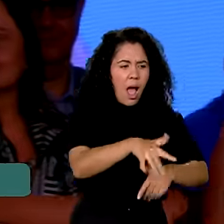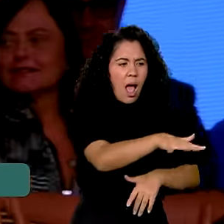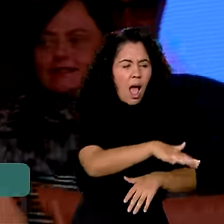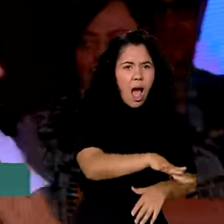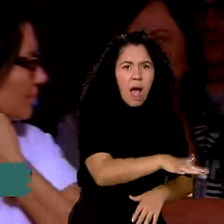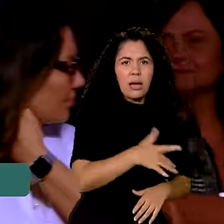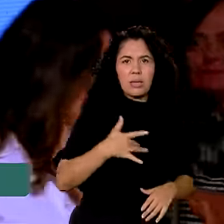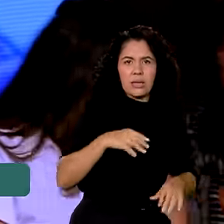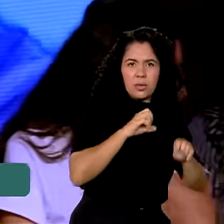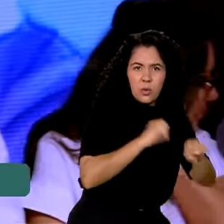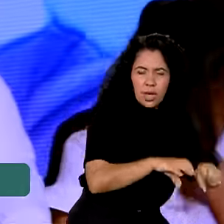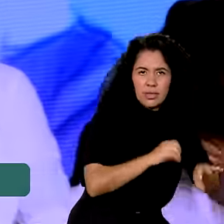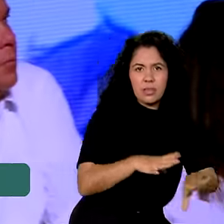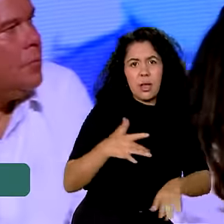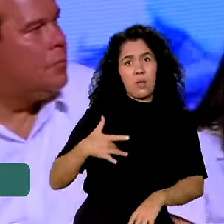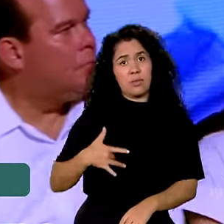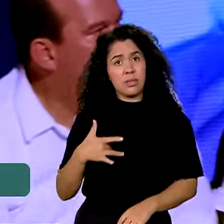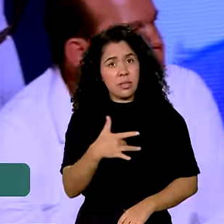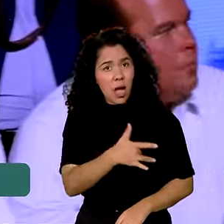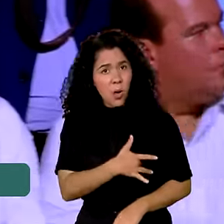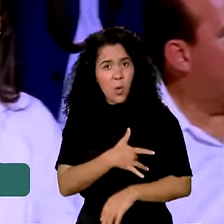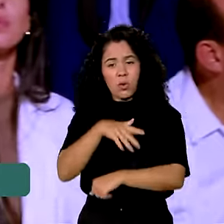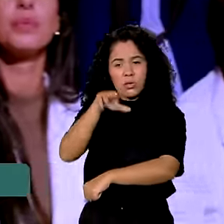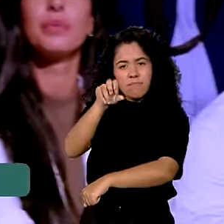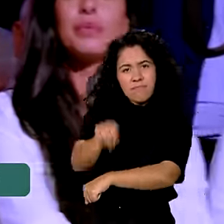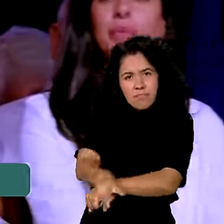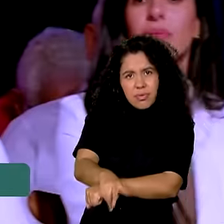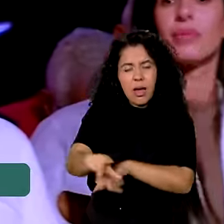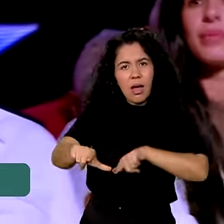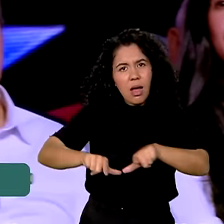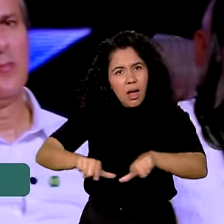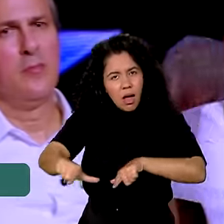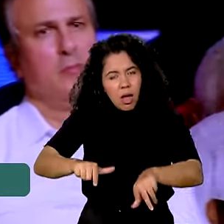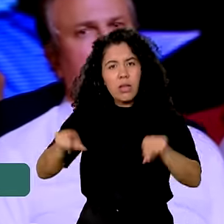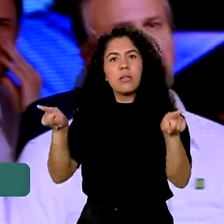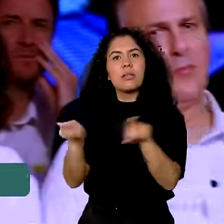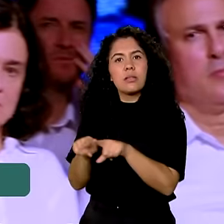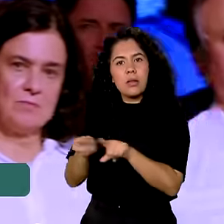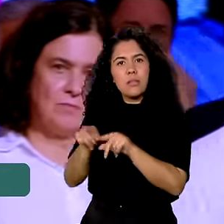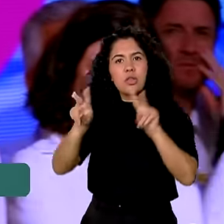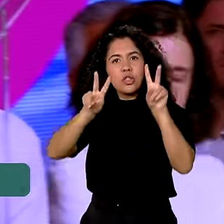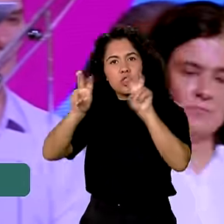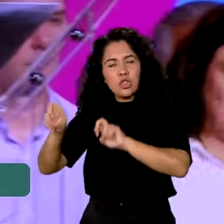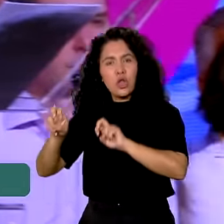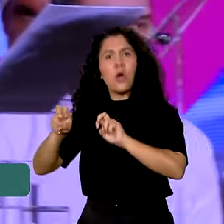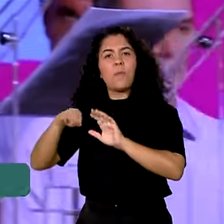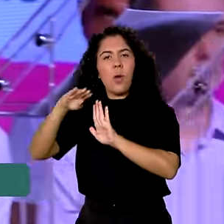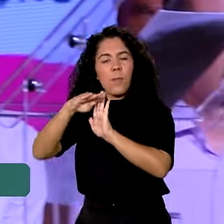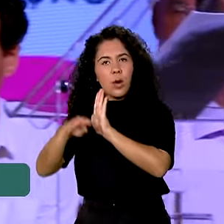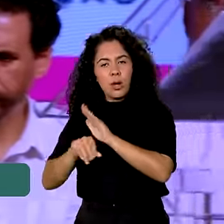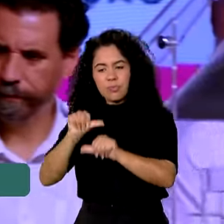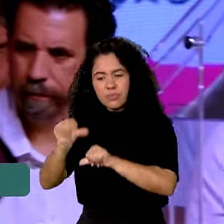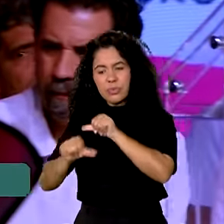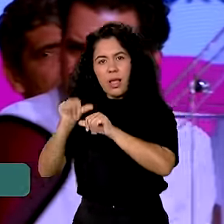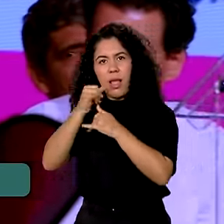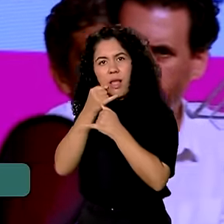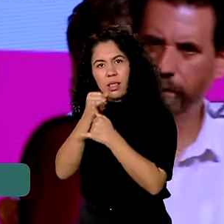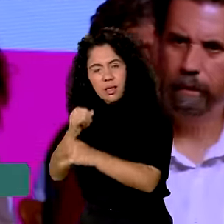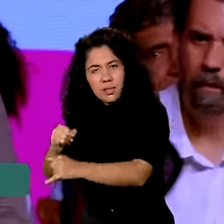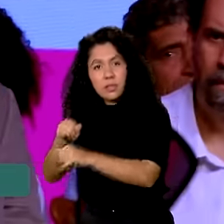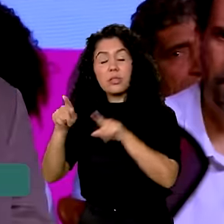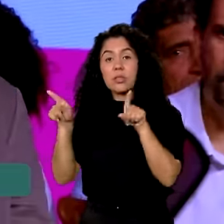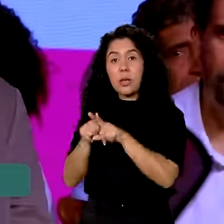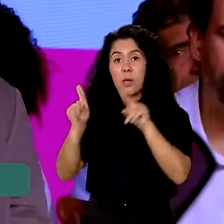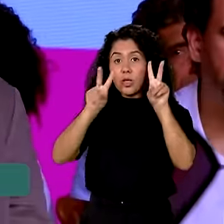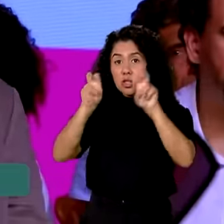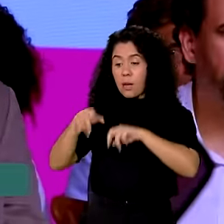saúde, na área do emprego, na área do programa de transição energética, na área de